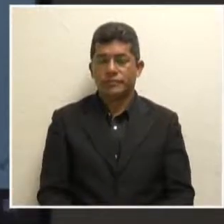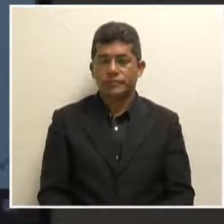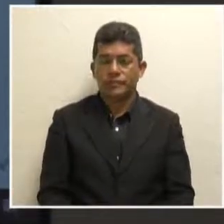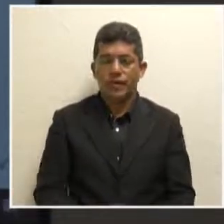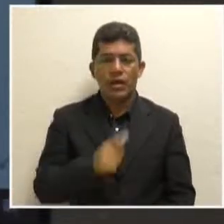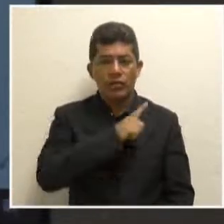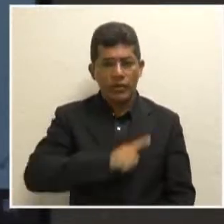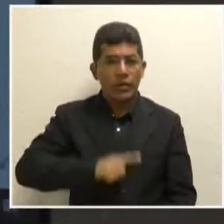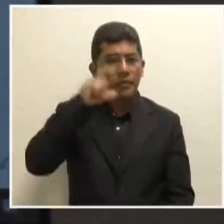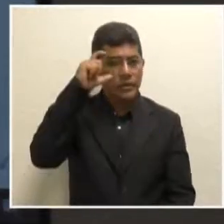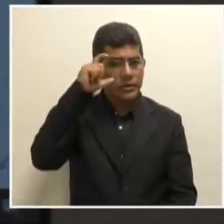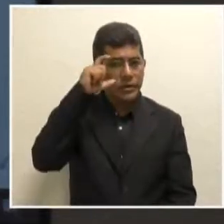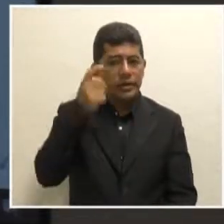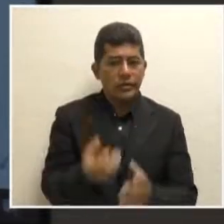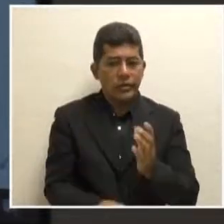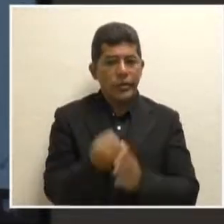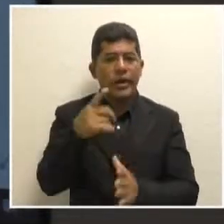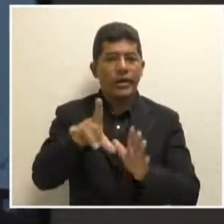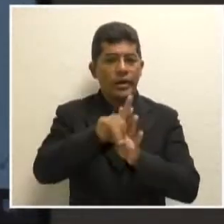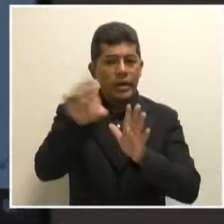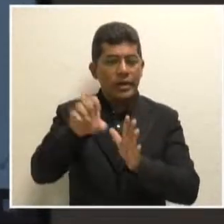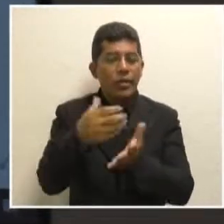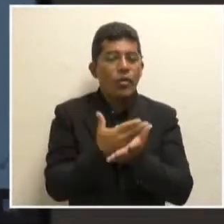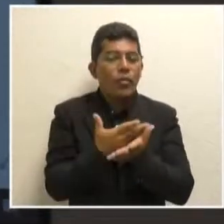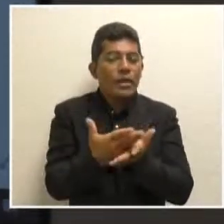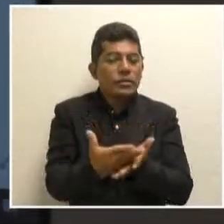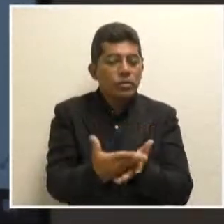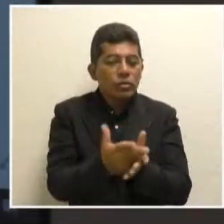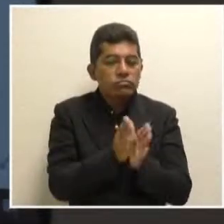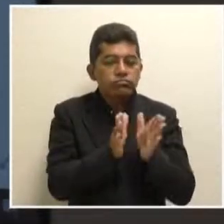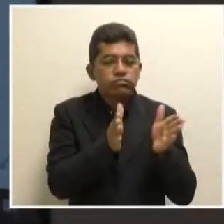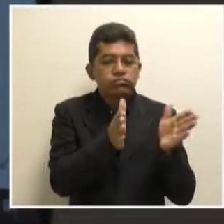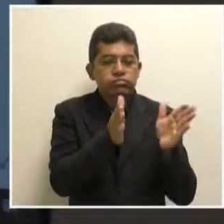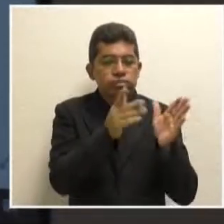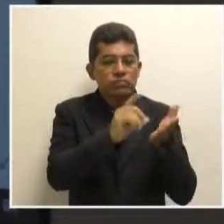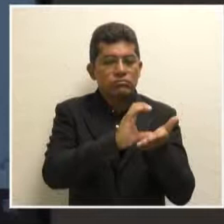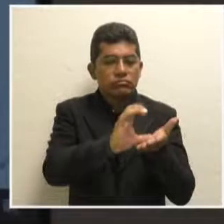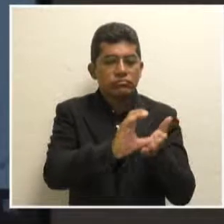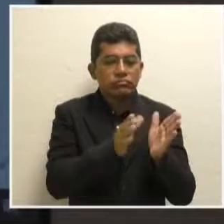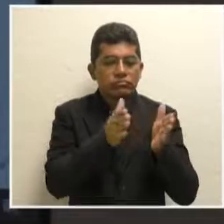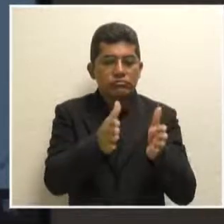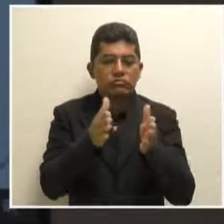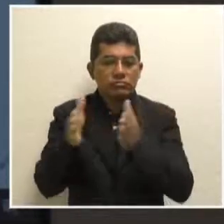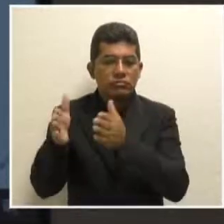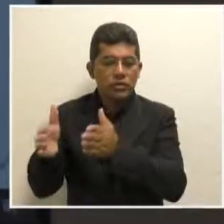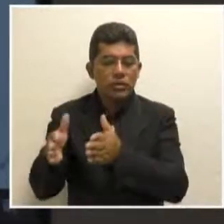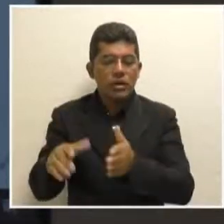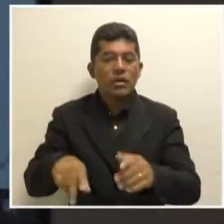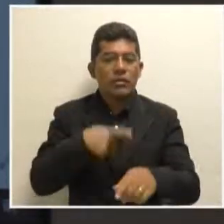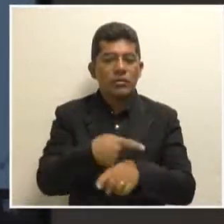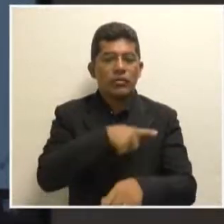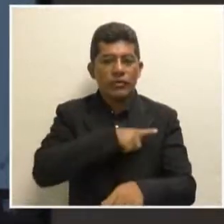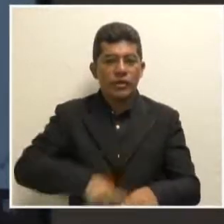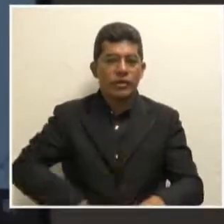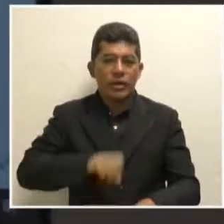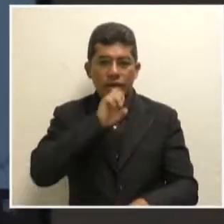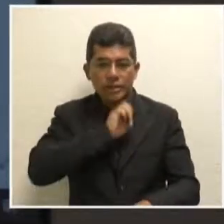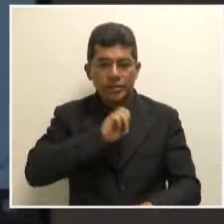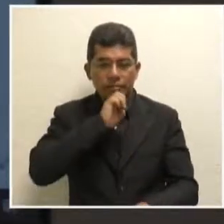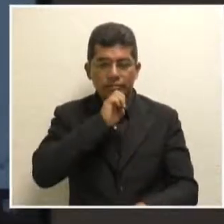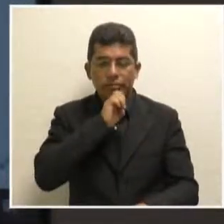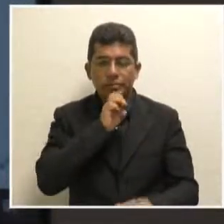Governador Amazonino criou a lei, começou a direcionar, depois veio o governador Eduardo Braga, aonde